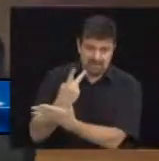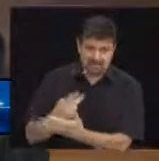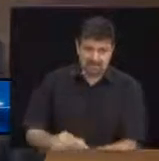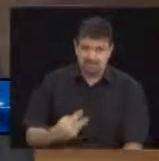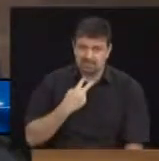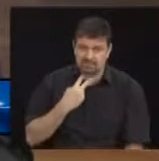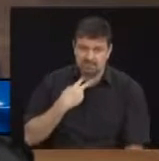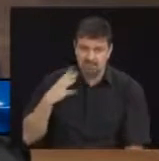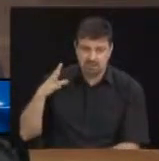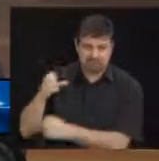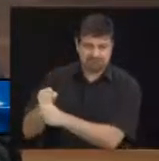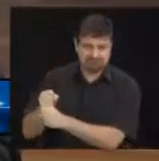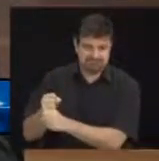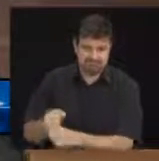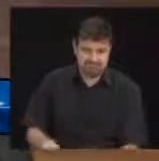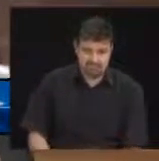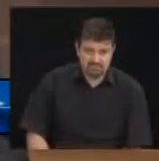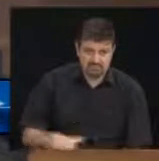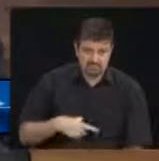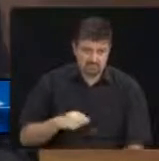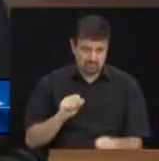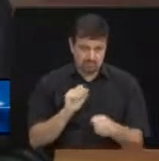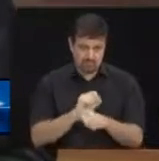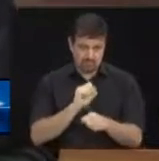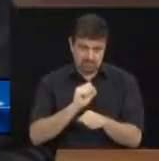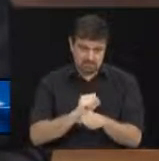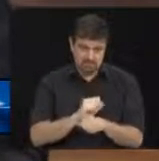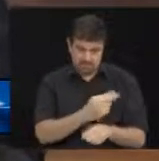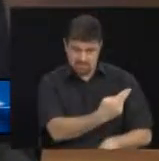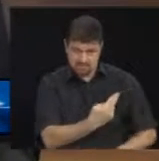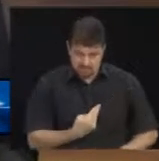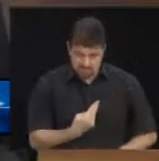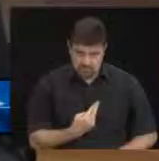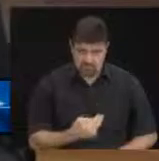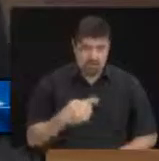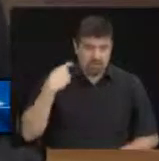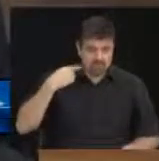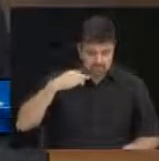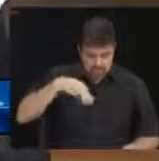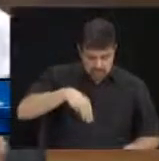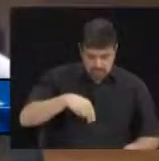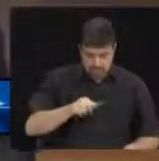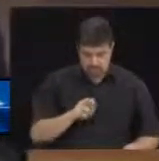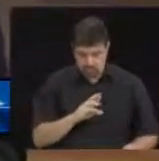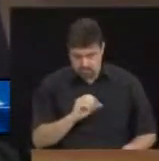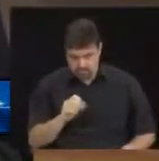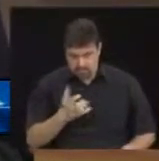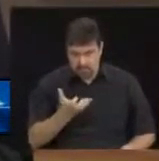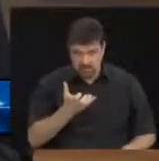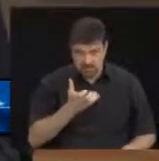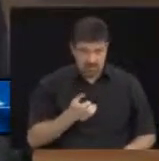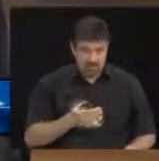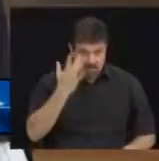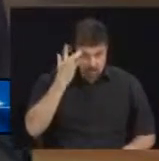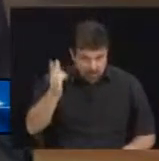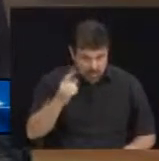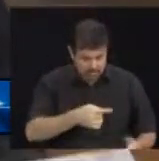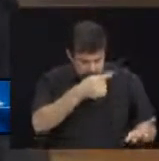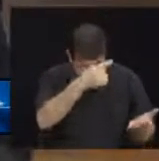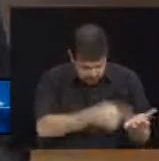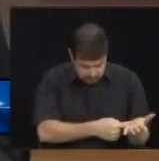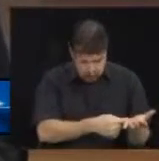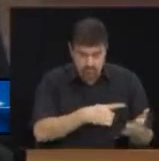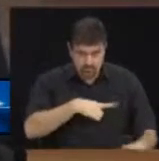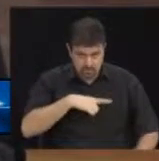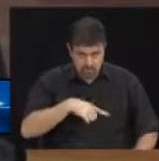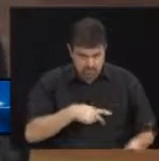Na verdade, tem um requerimento colocado, eu estou aguardando a resposta. Essa a informação do Marcos Bernadeli, eu vou, inclusive, confirmar amanhã. Se de fato há